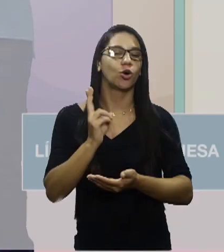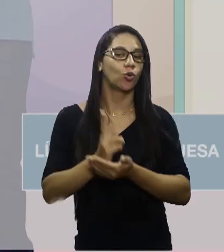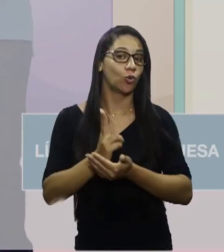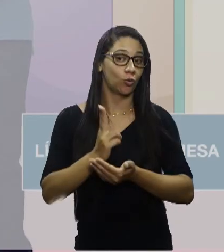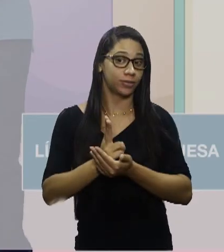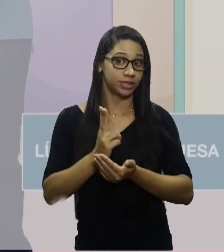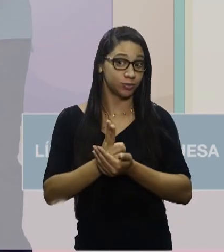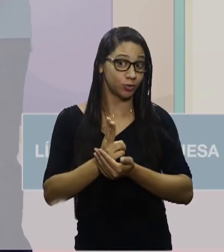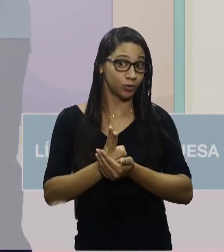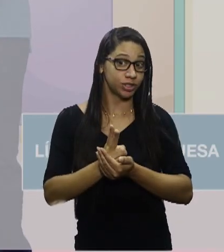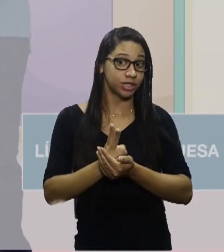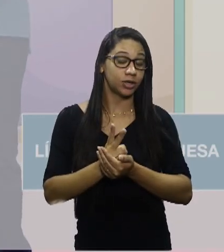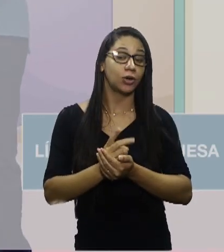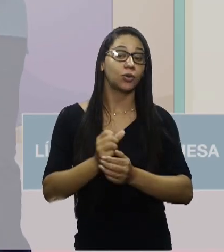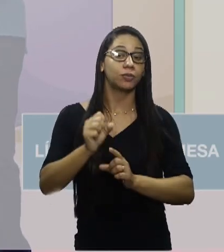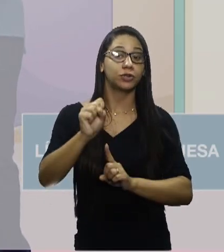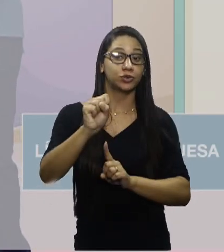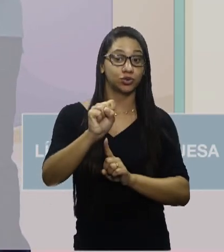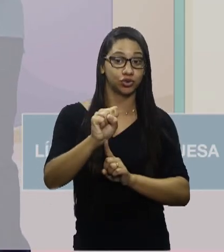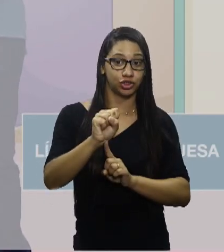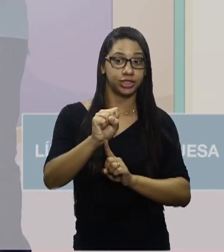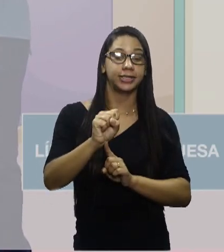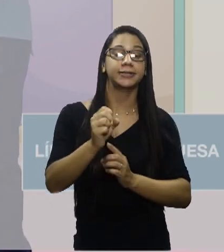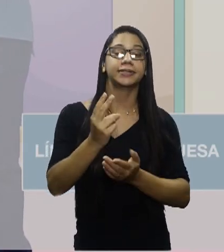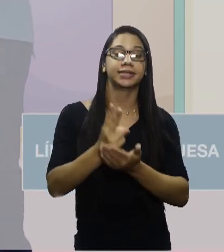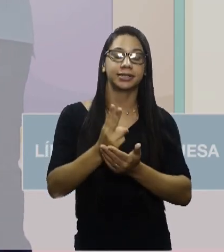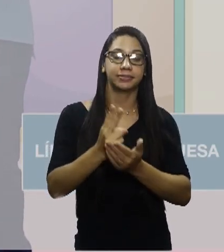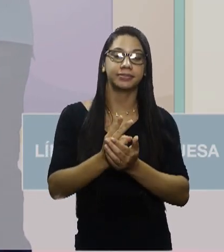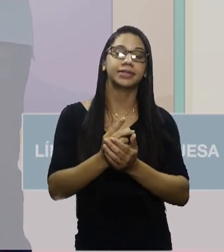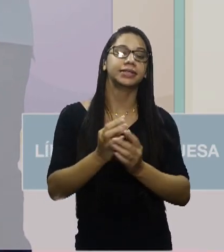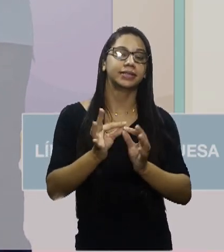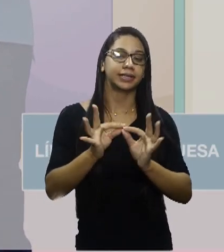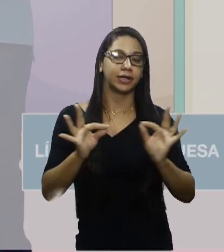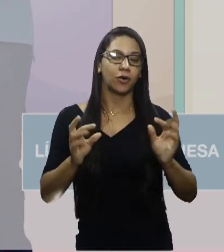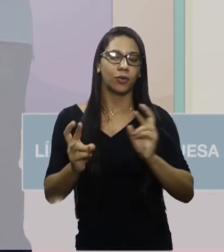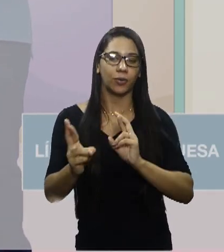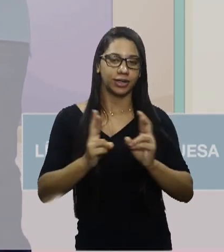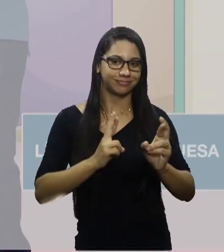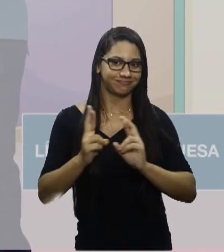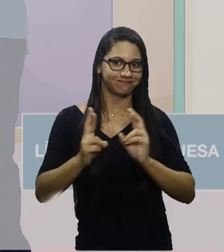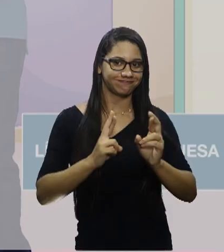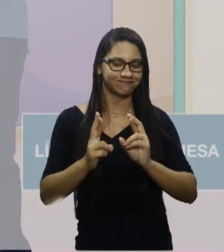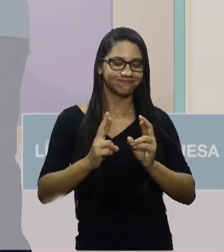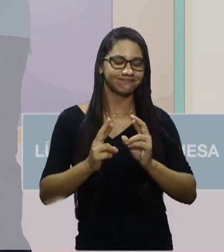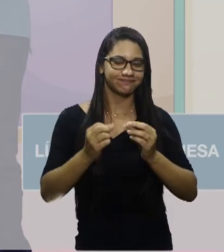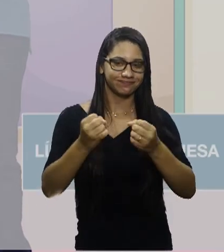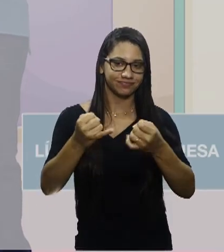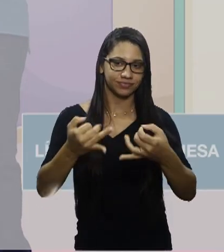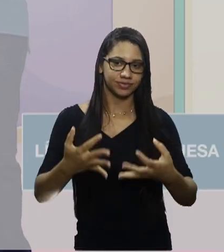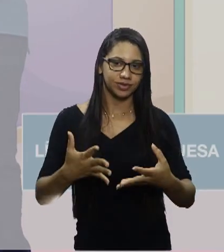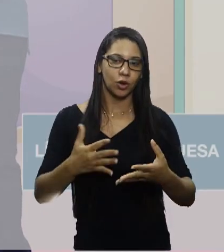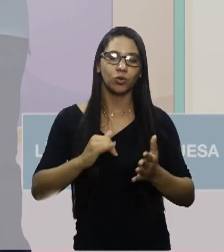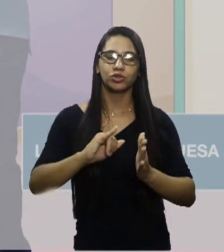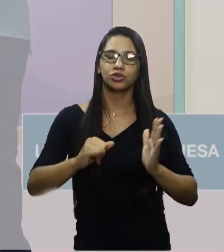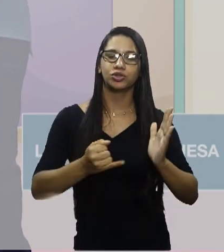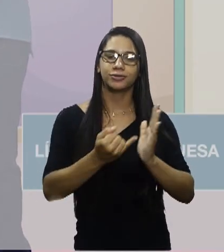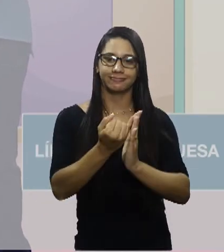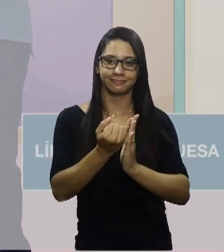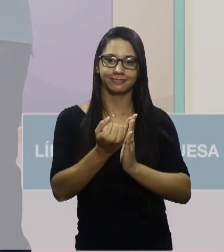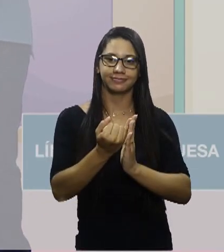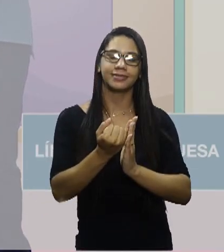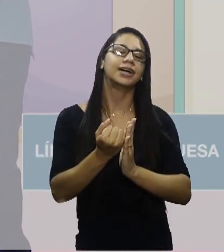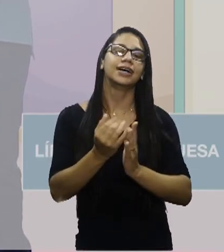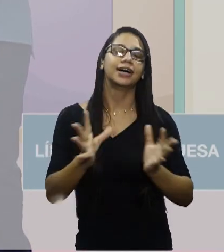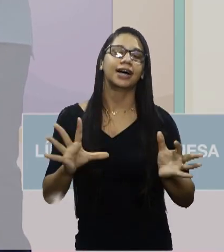sujeito nas duas orações. Então, vamos fazer essa relação de explicação ou justificativa a partir da